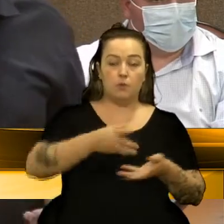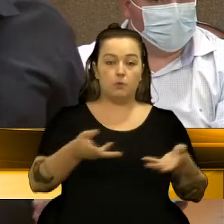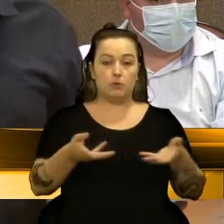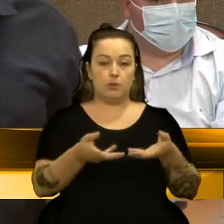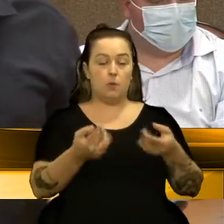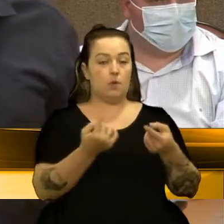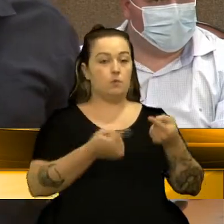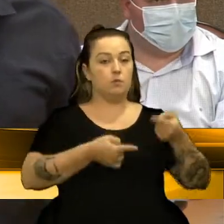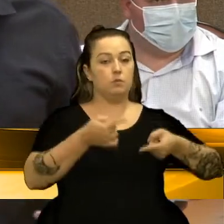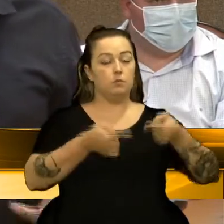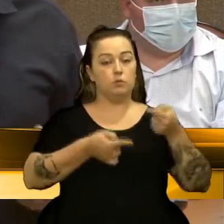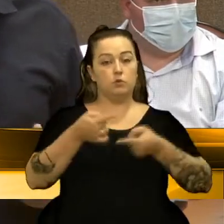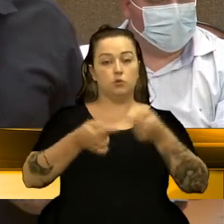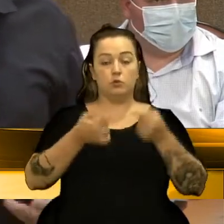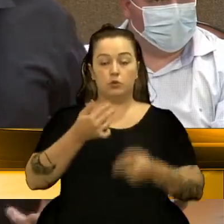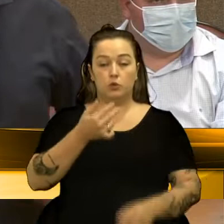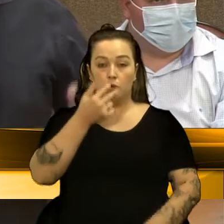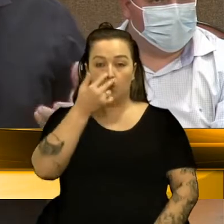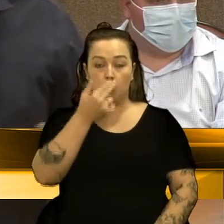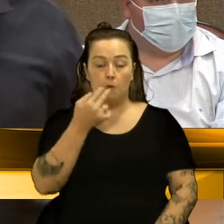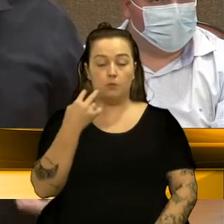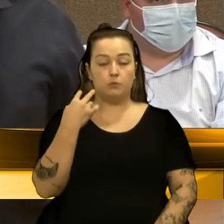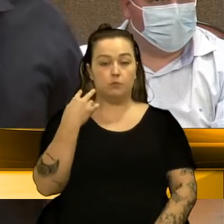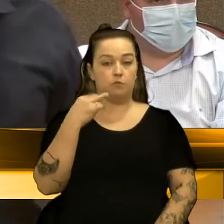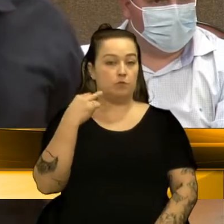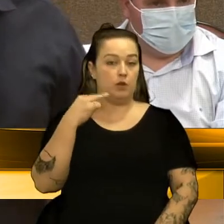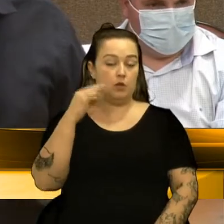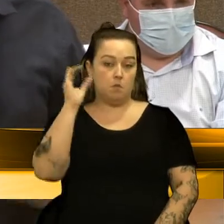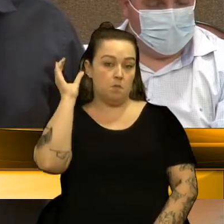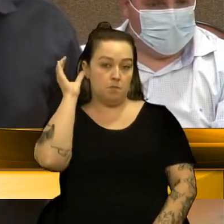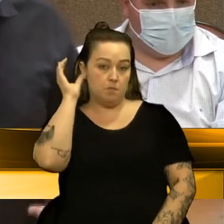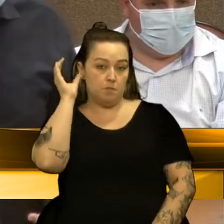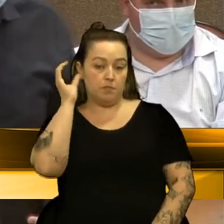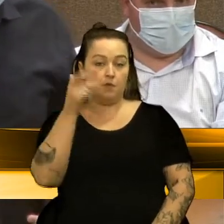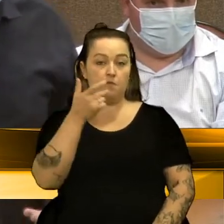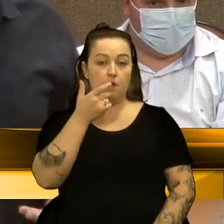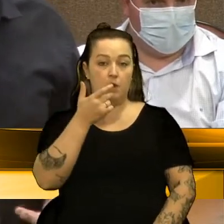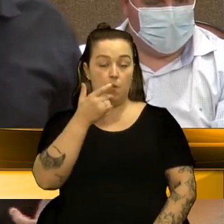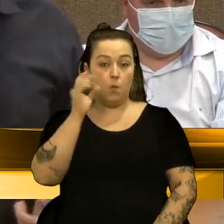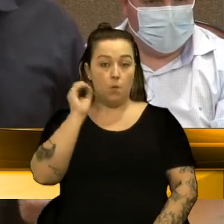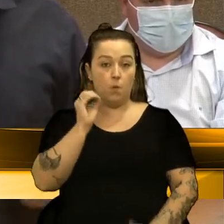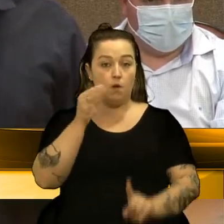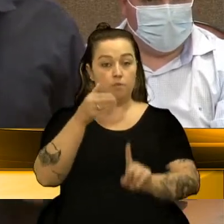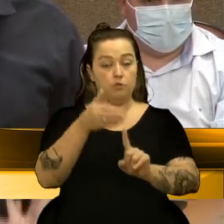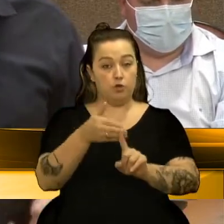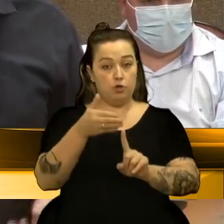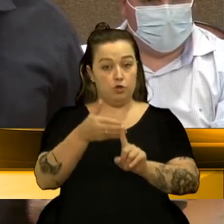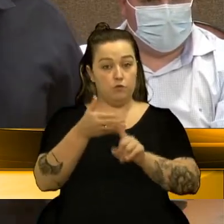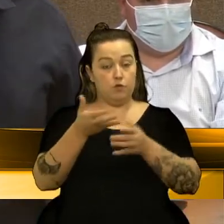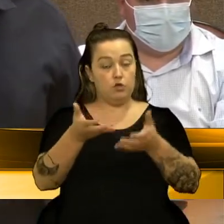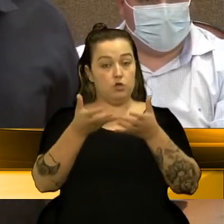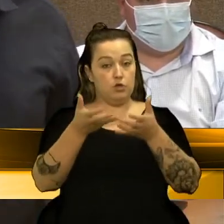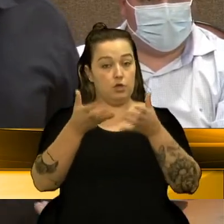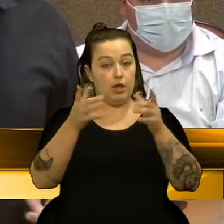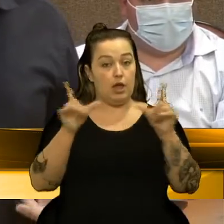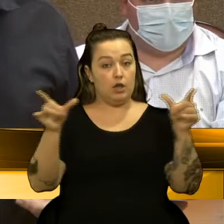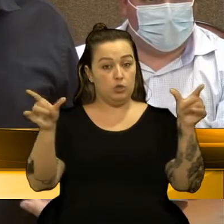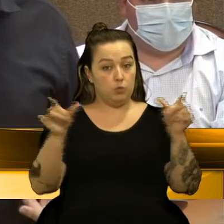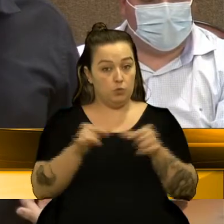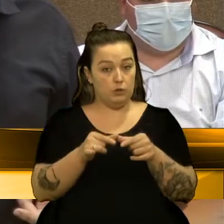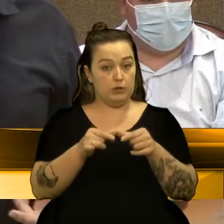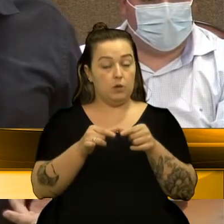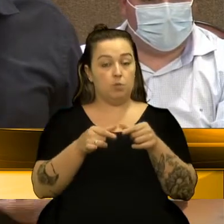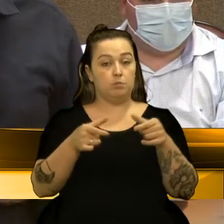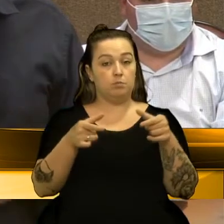vereador Cadore colocou. É a redução realmente que a gente espera. Aí vamos bater forte, vamos brigar muito por essa